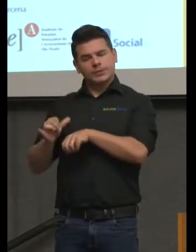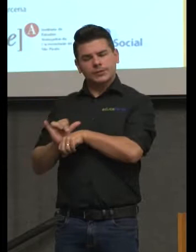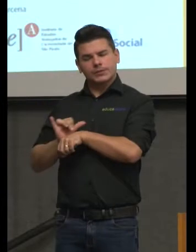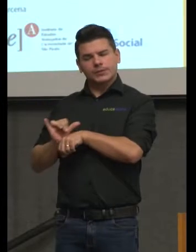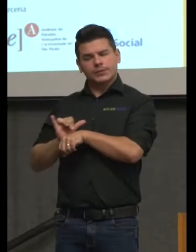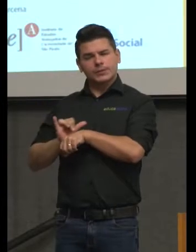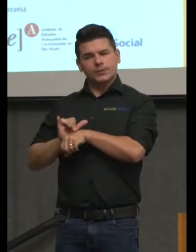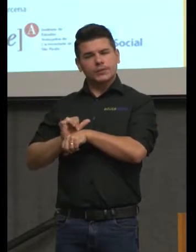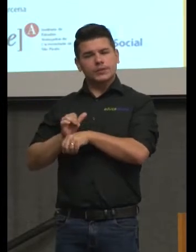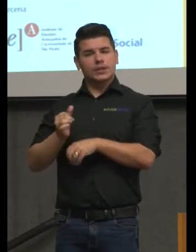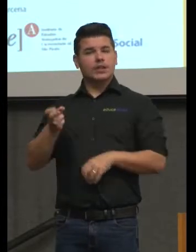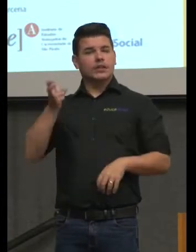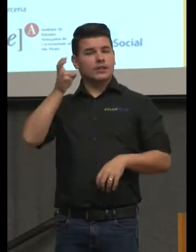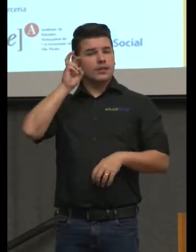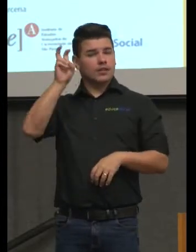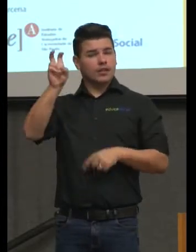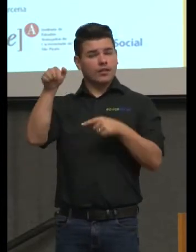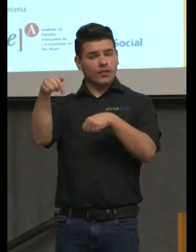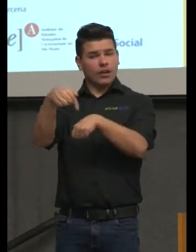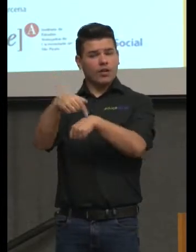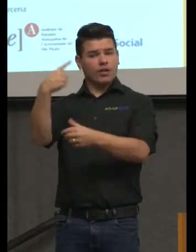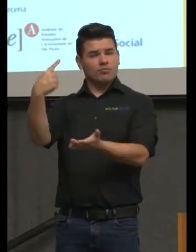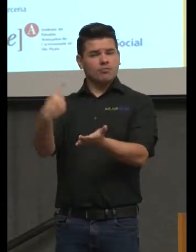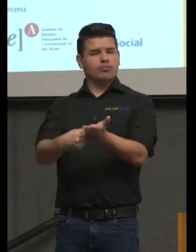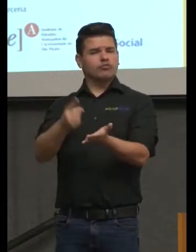quinta-feira teremos uma reunião decisiva,